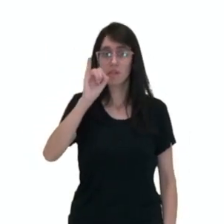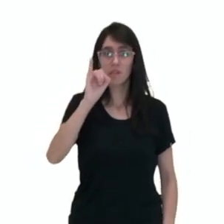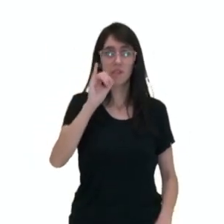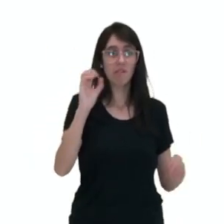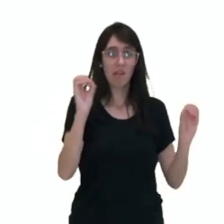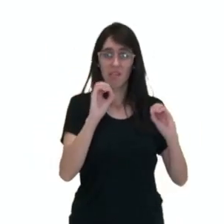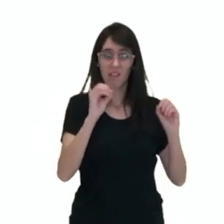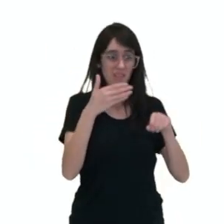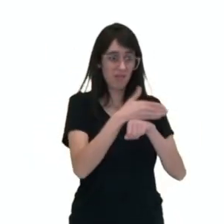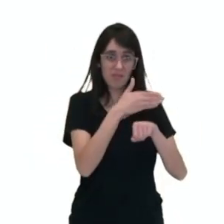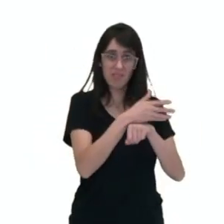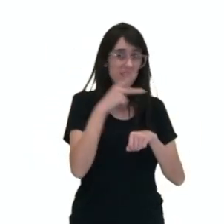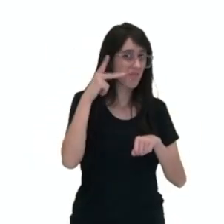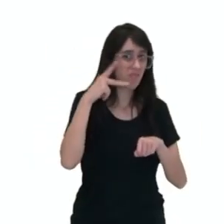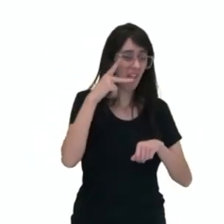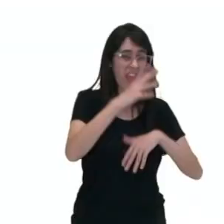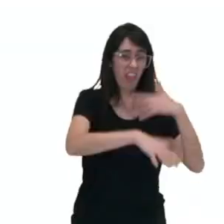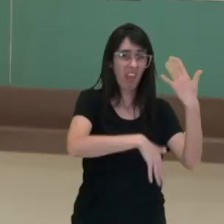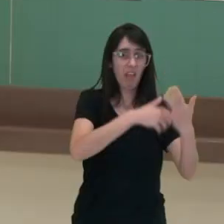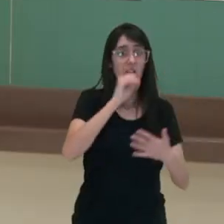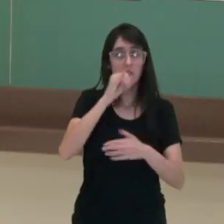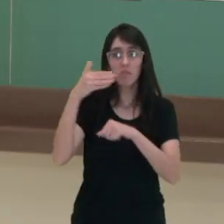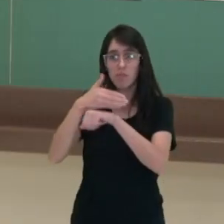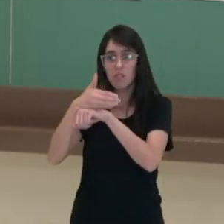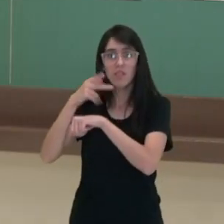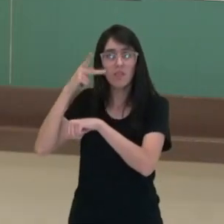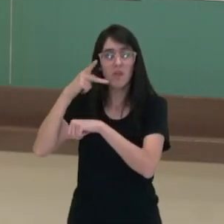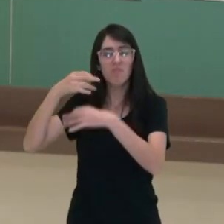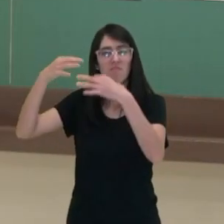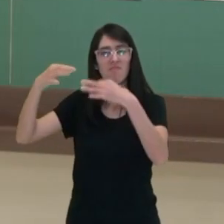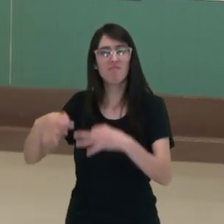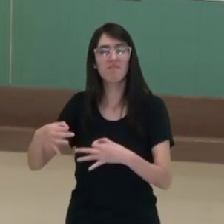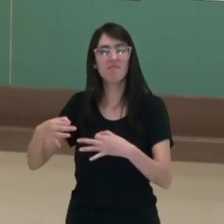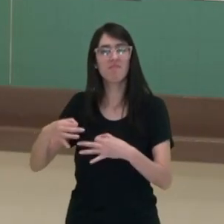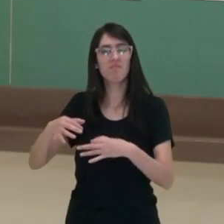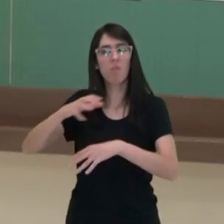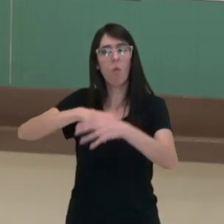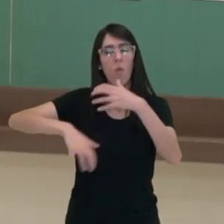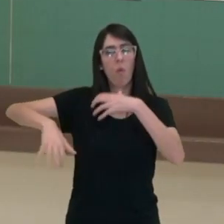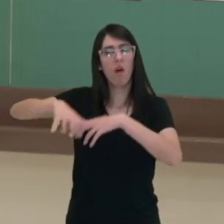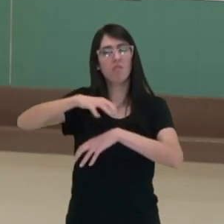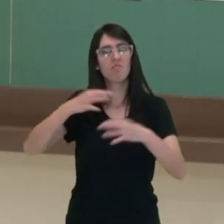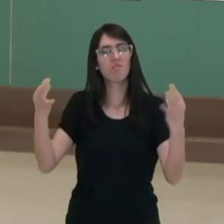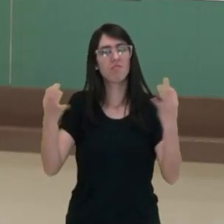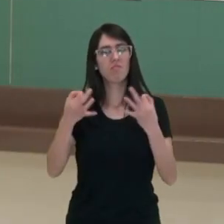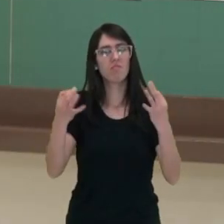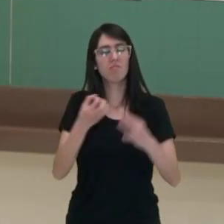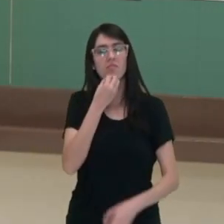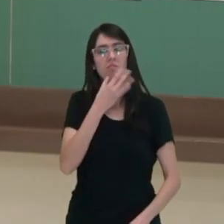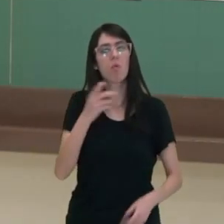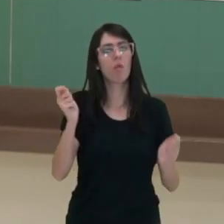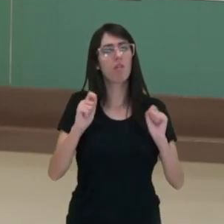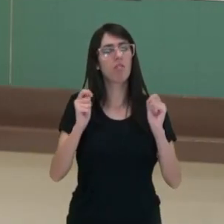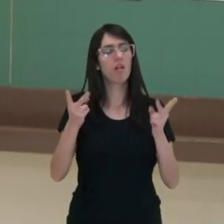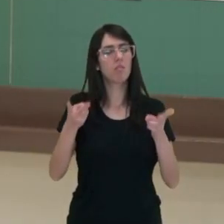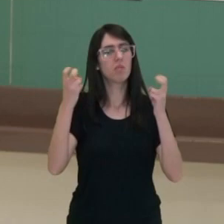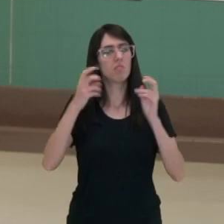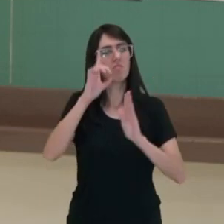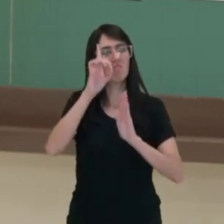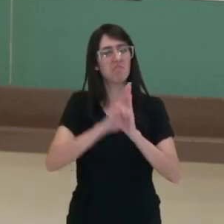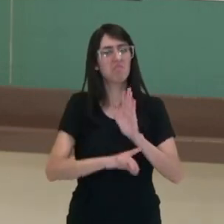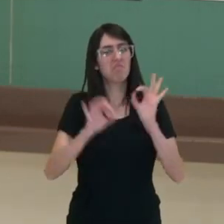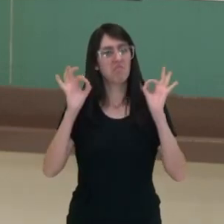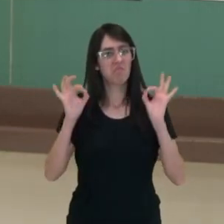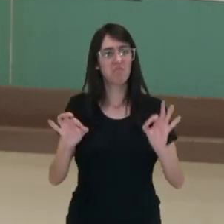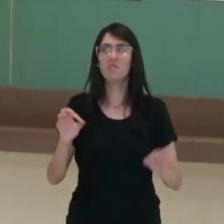participação política e quando há participação política, que a gente consegue de fato ver esses direitos serem efetivados.